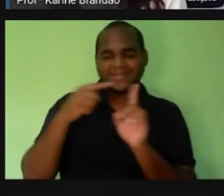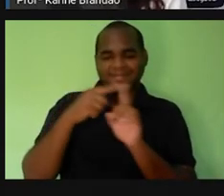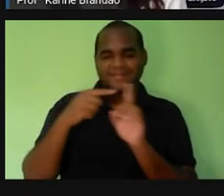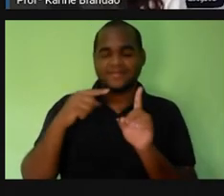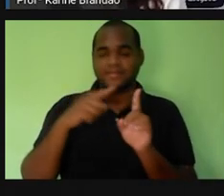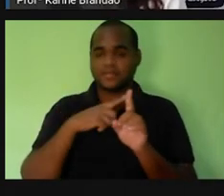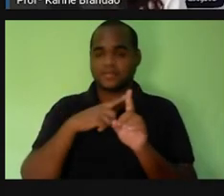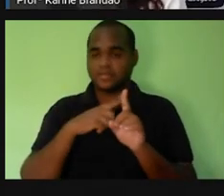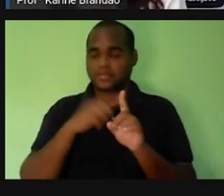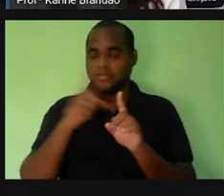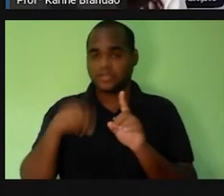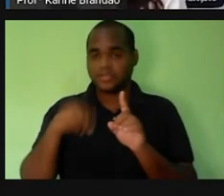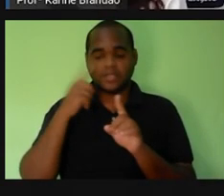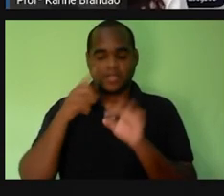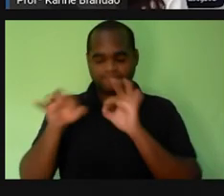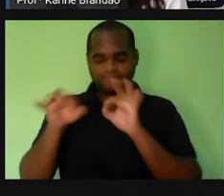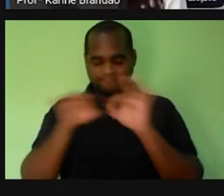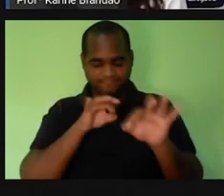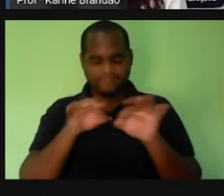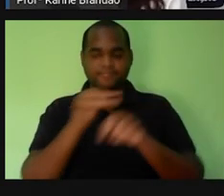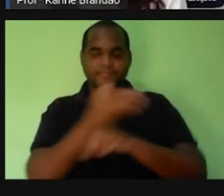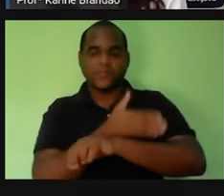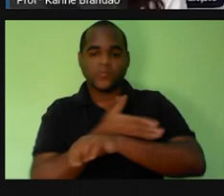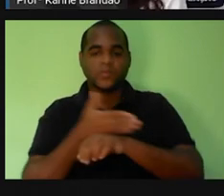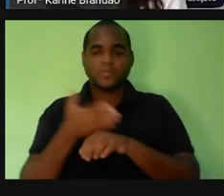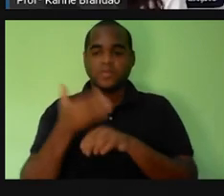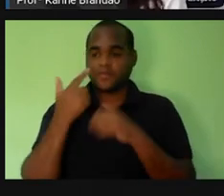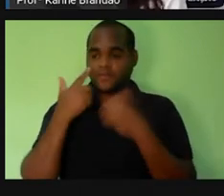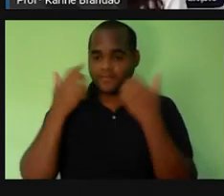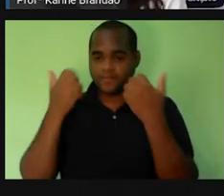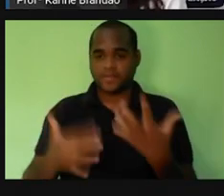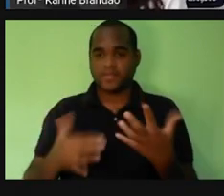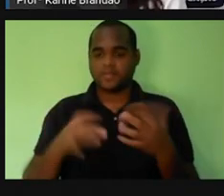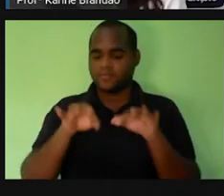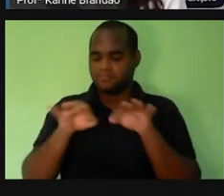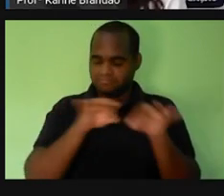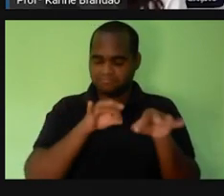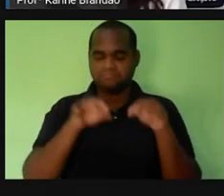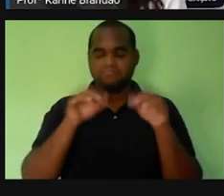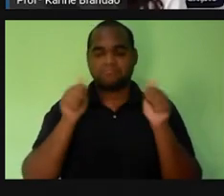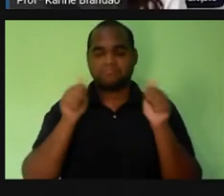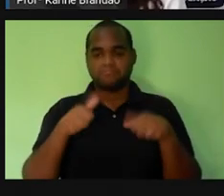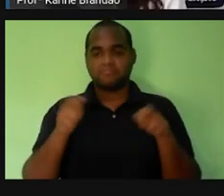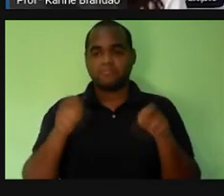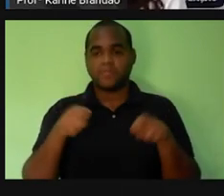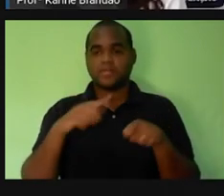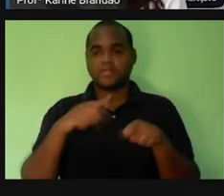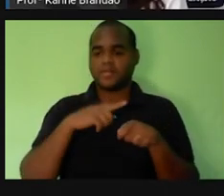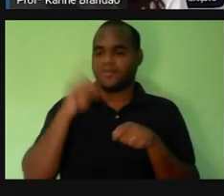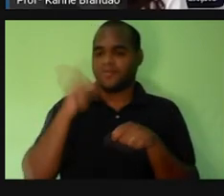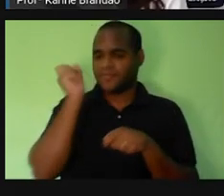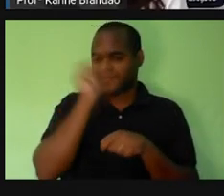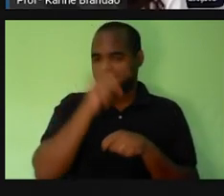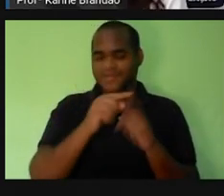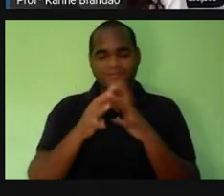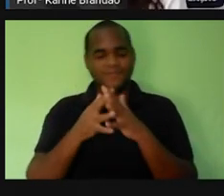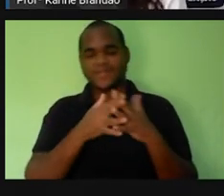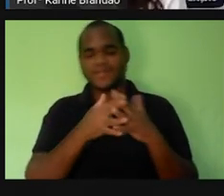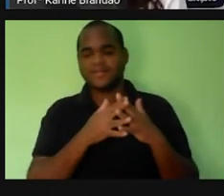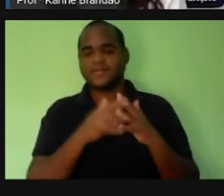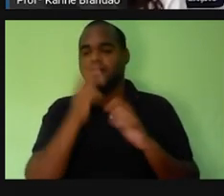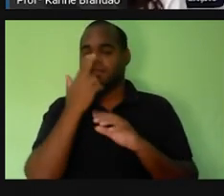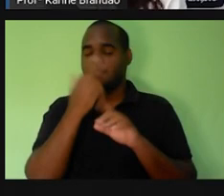mania de organização. Por fora, tudo é simetria. Por dentro, tudo é confusão. Parece